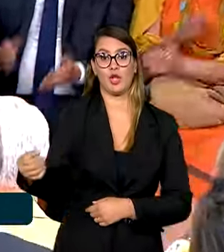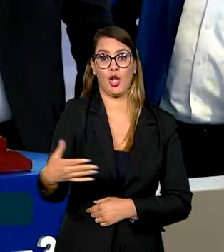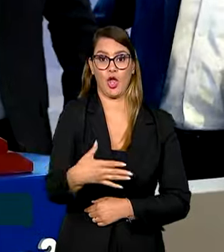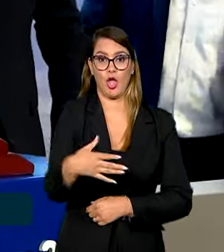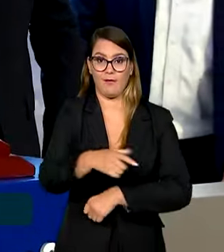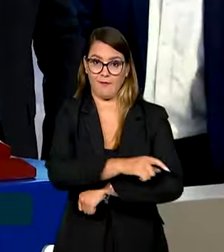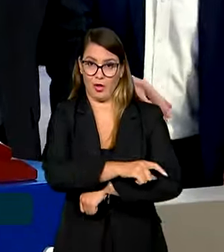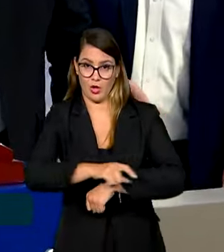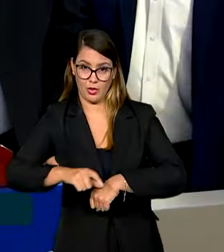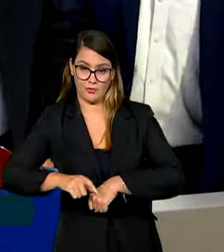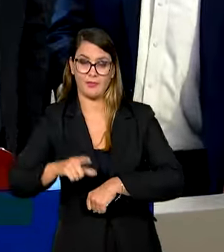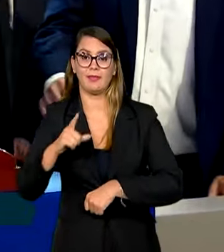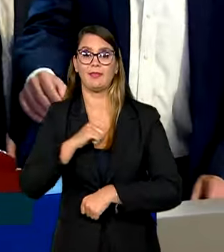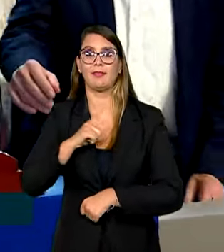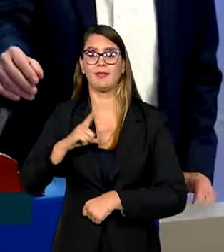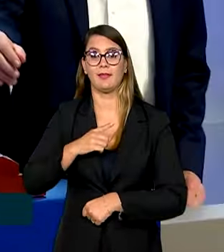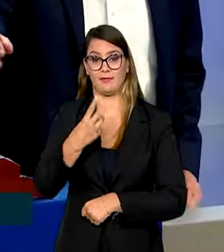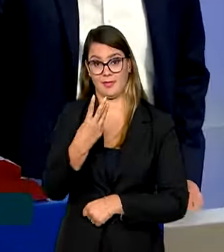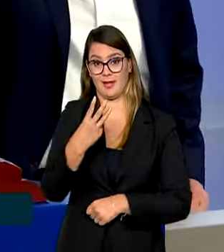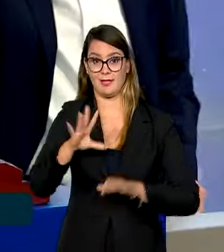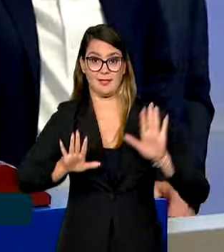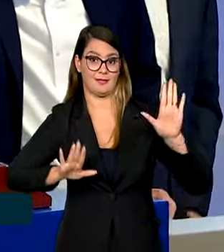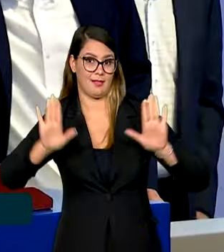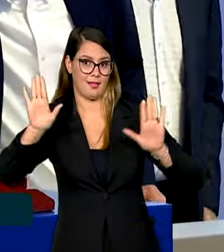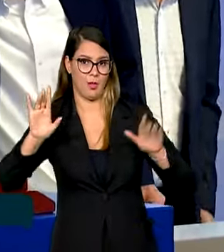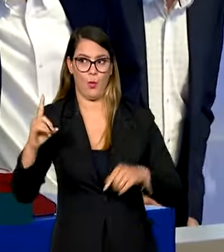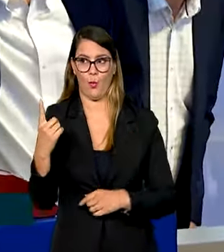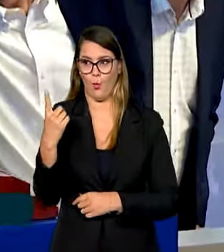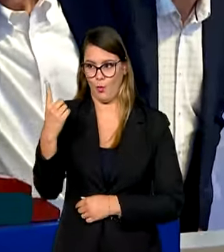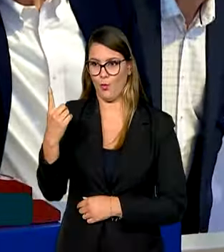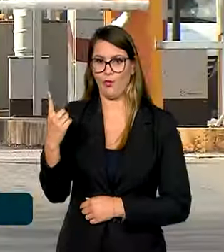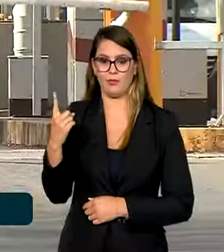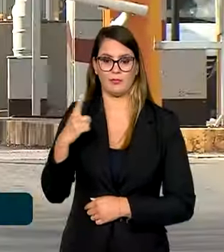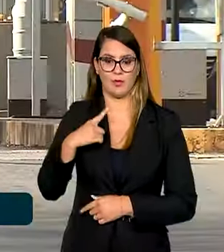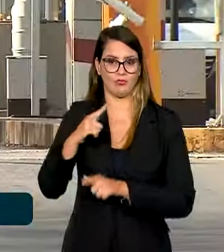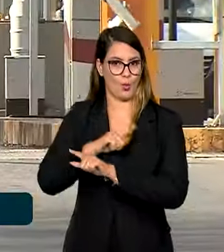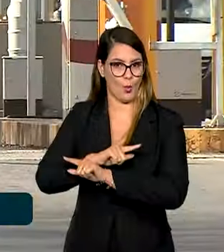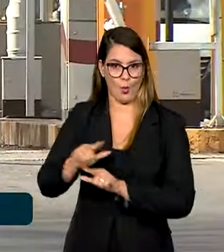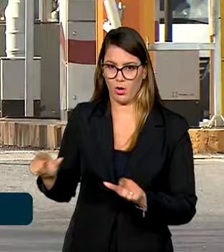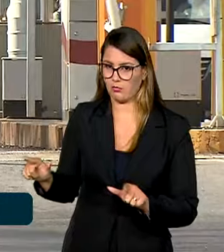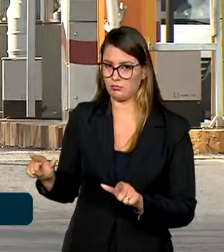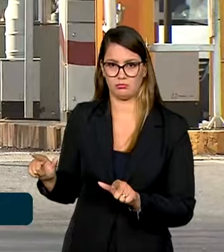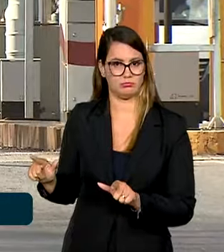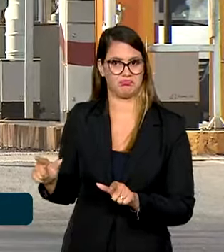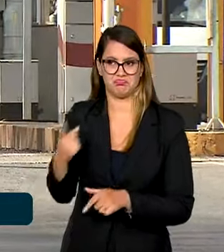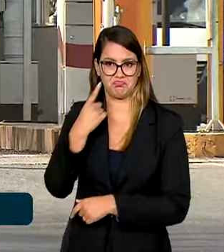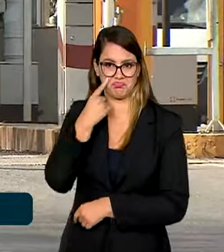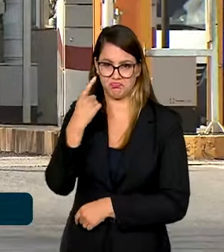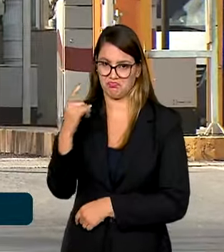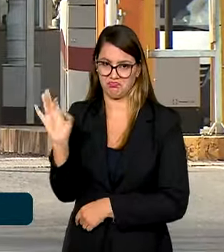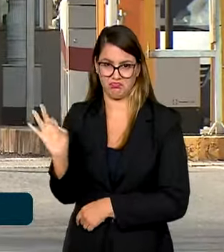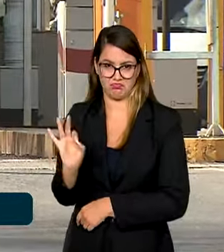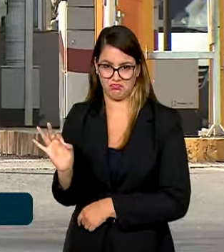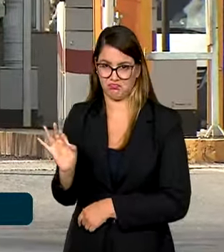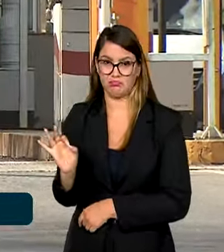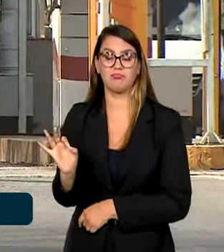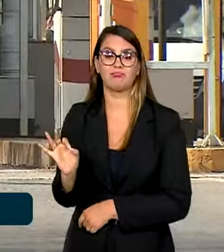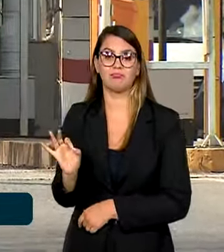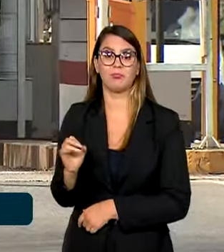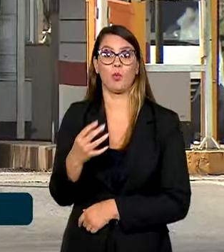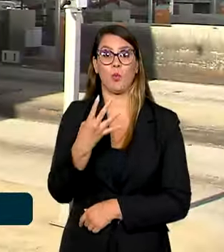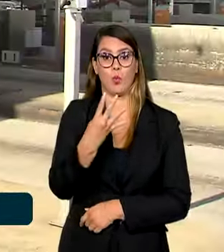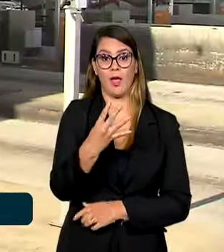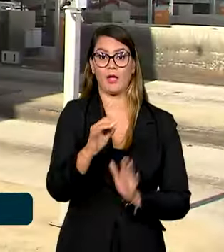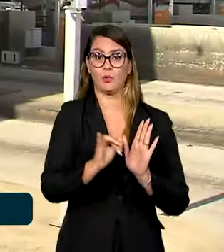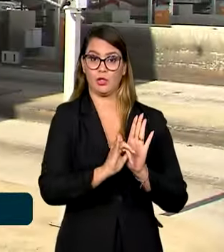rodovias, realizou três leilões, sendo que um deu deserto, não aparecendo interessados, e lançou quatro